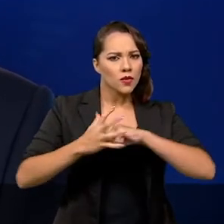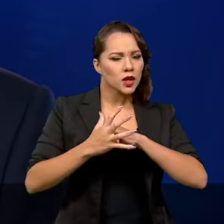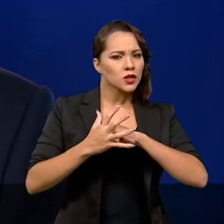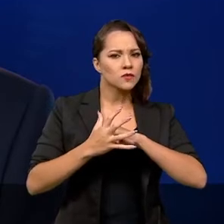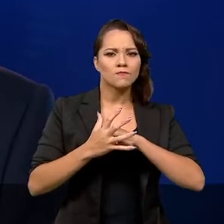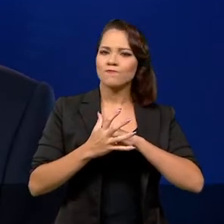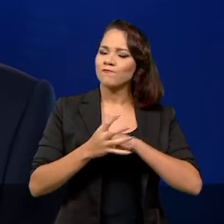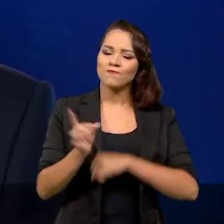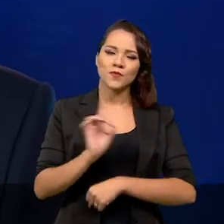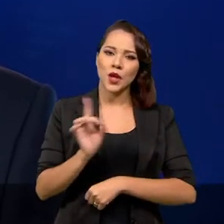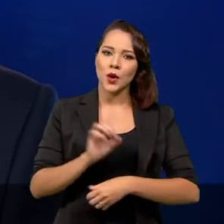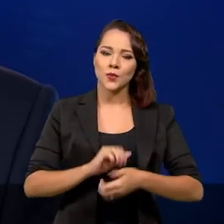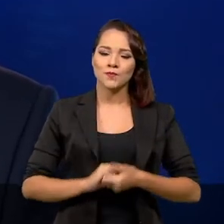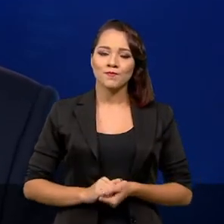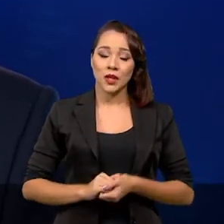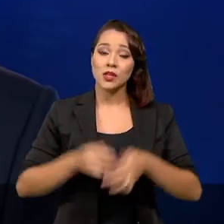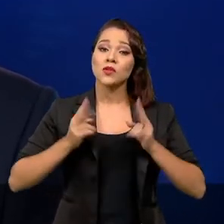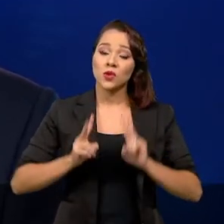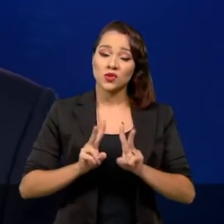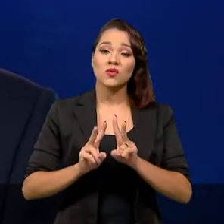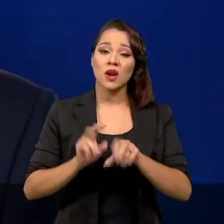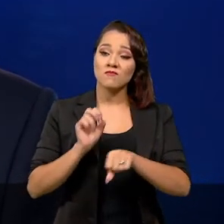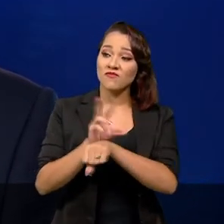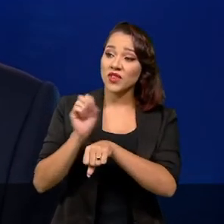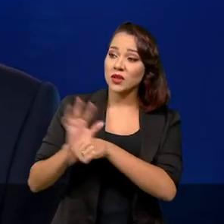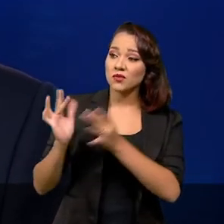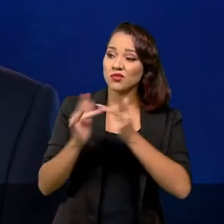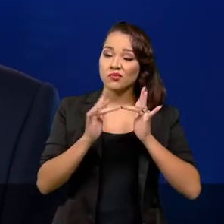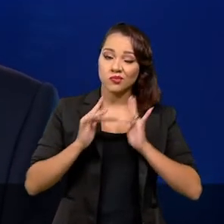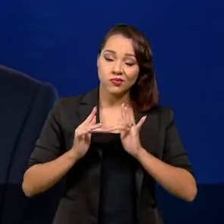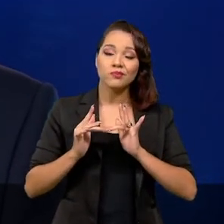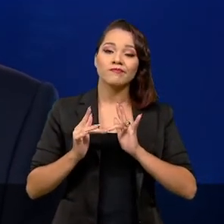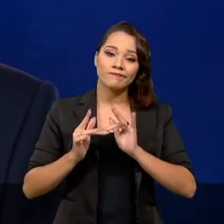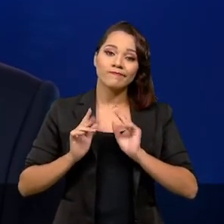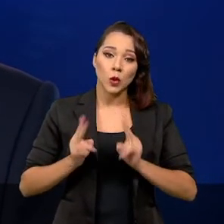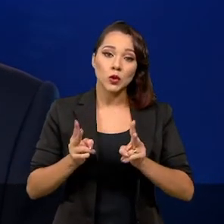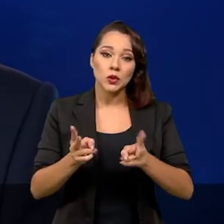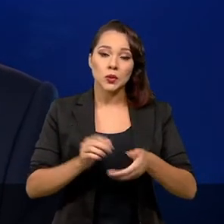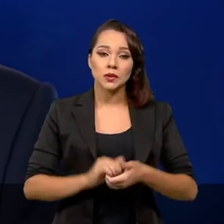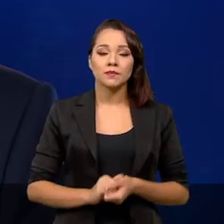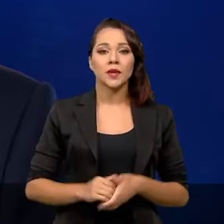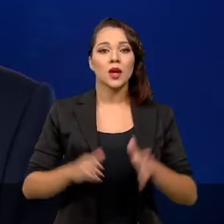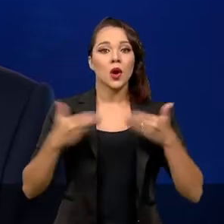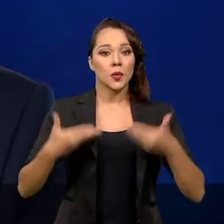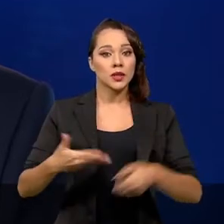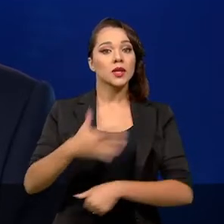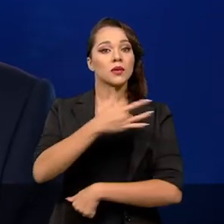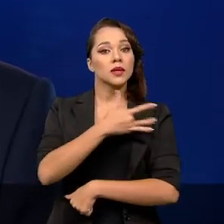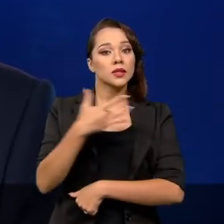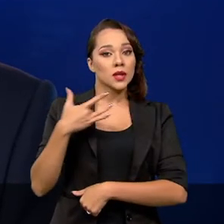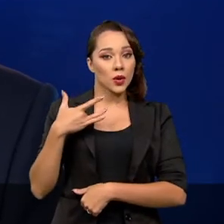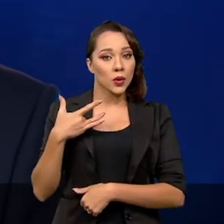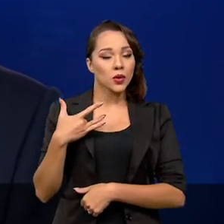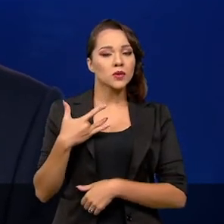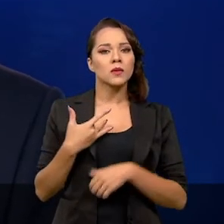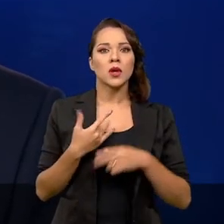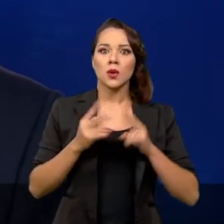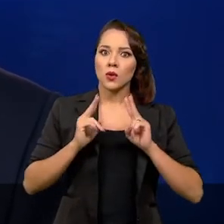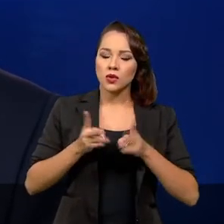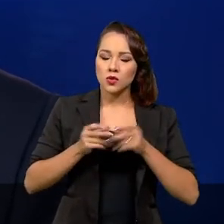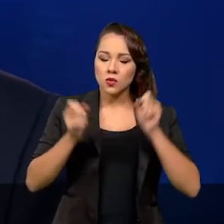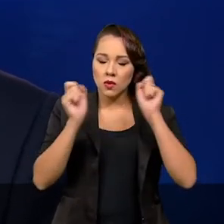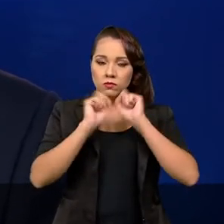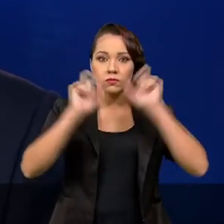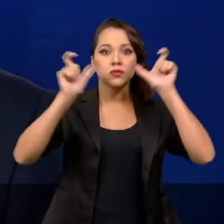-19. Continuaremos a conviver com o vírus. O Ministério da Saúde permanece